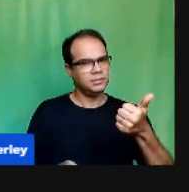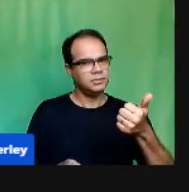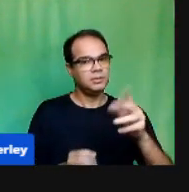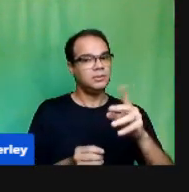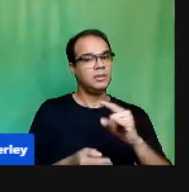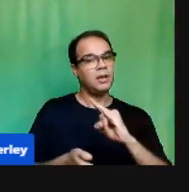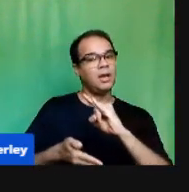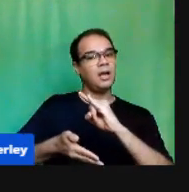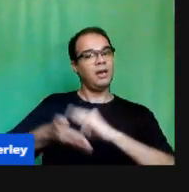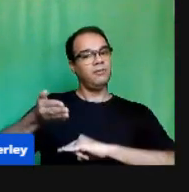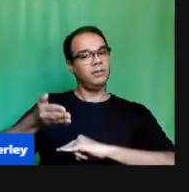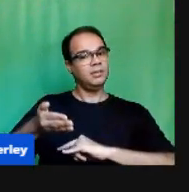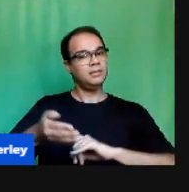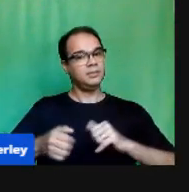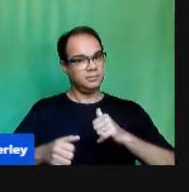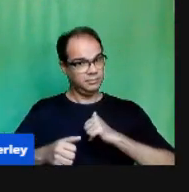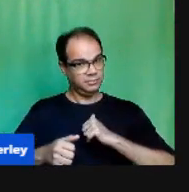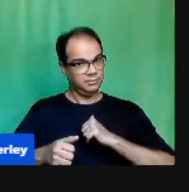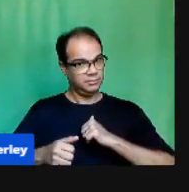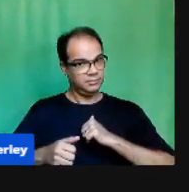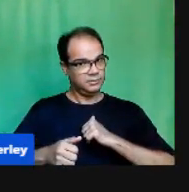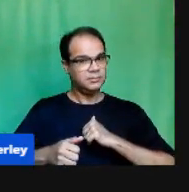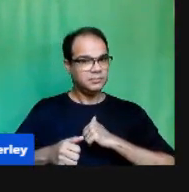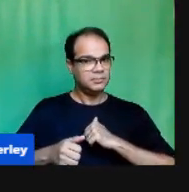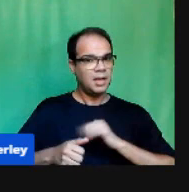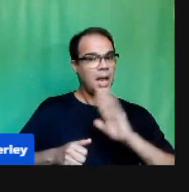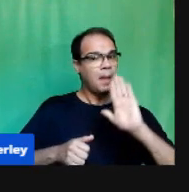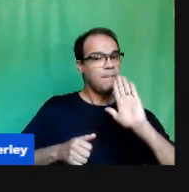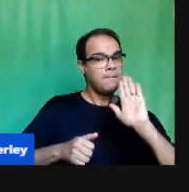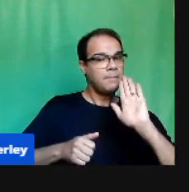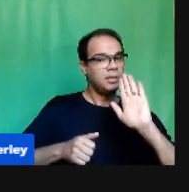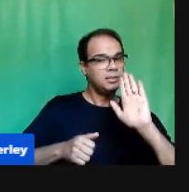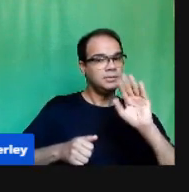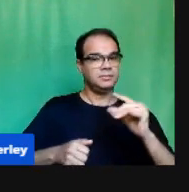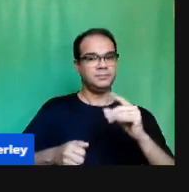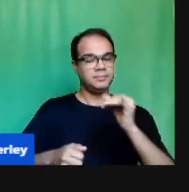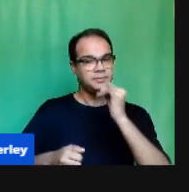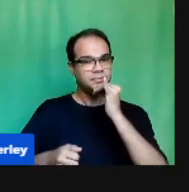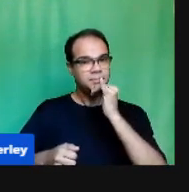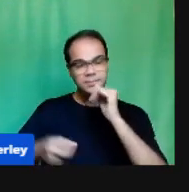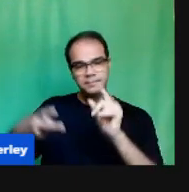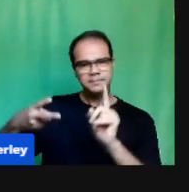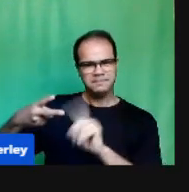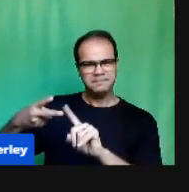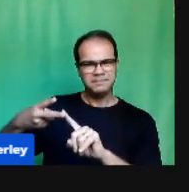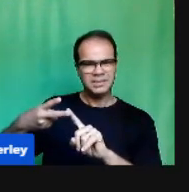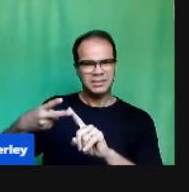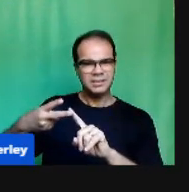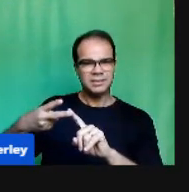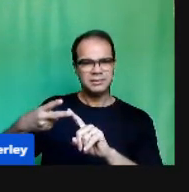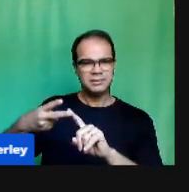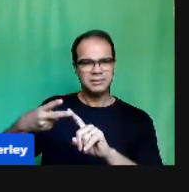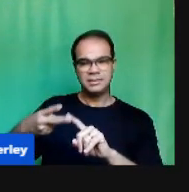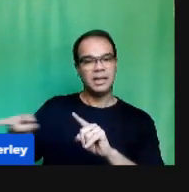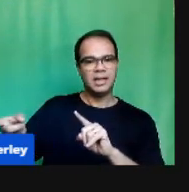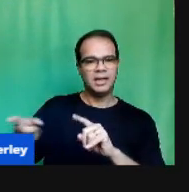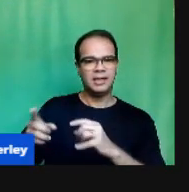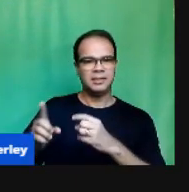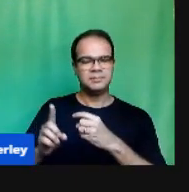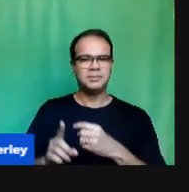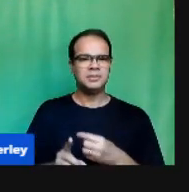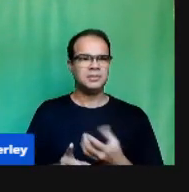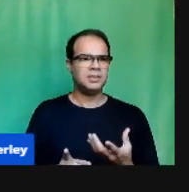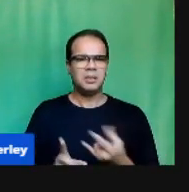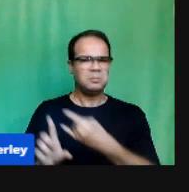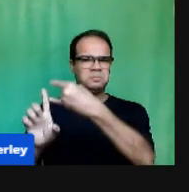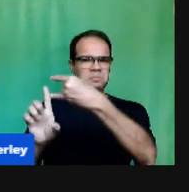de avaliação Se eu estou fazendo Se eles são Assíncronos Que são A realidade Da minha